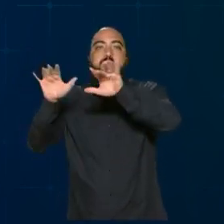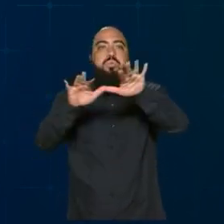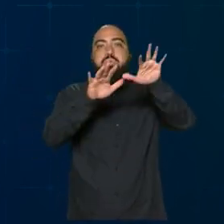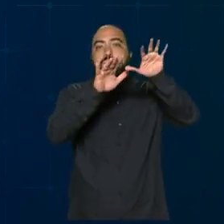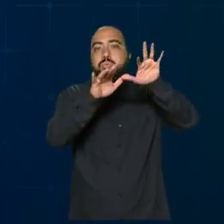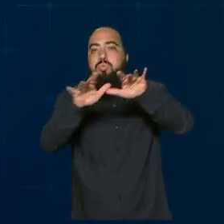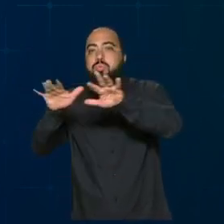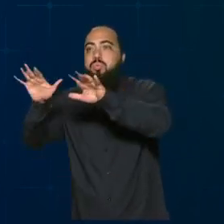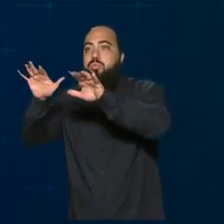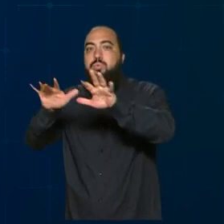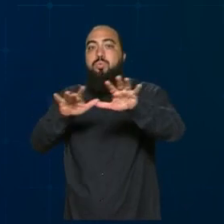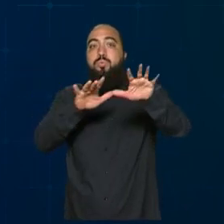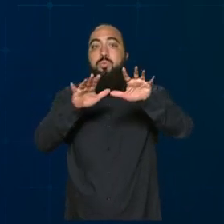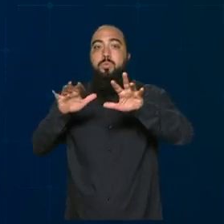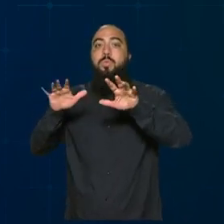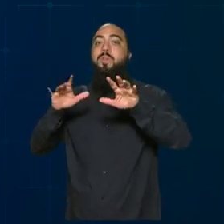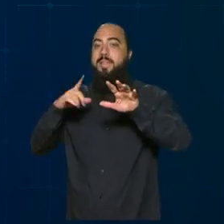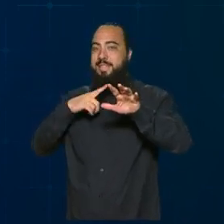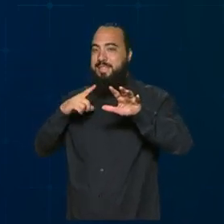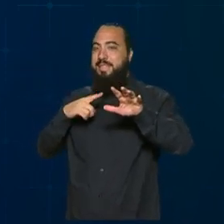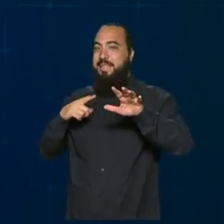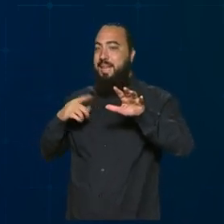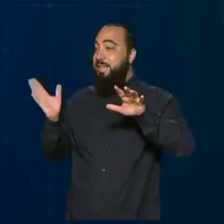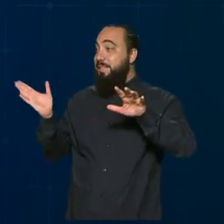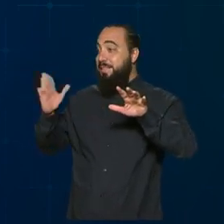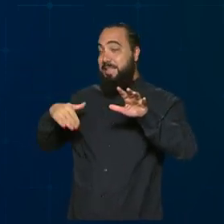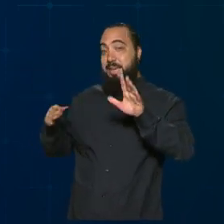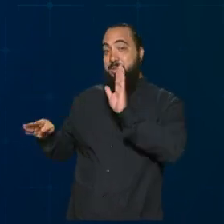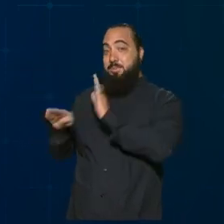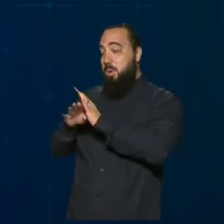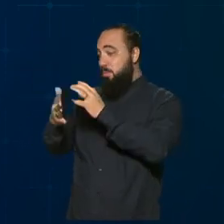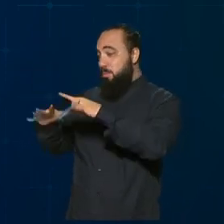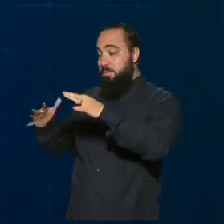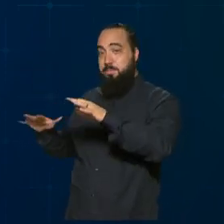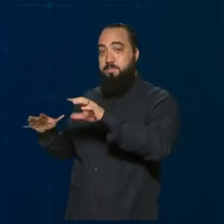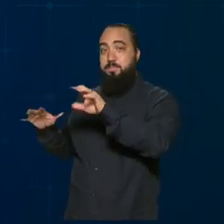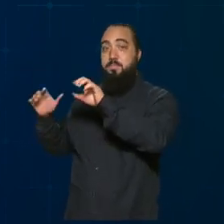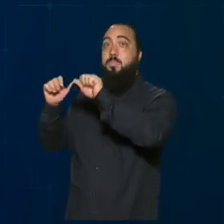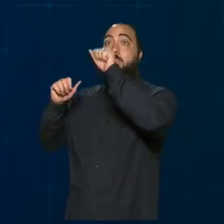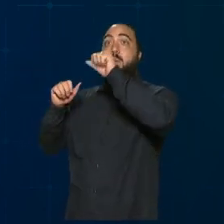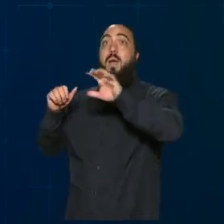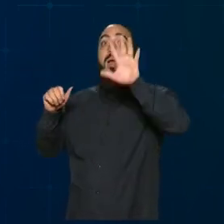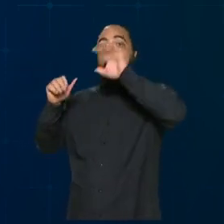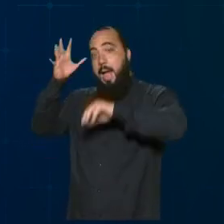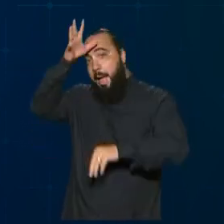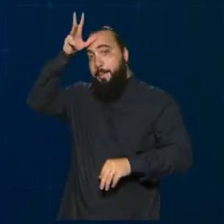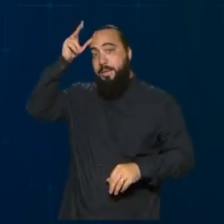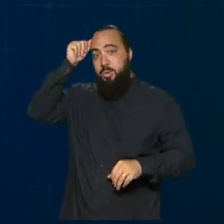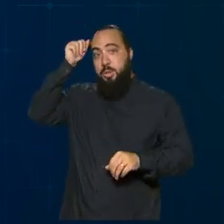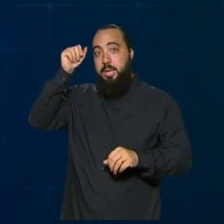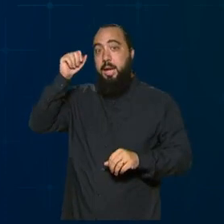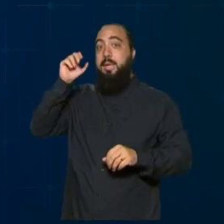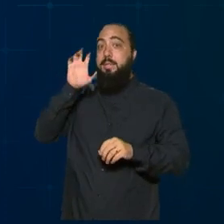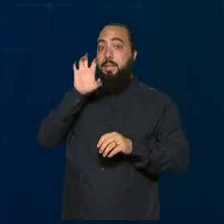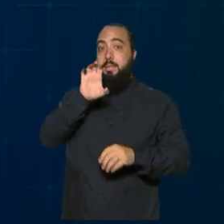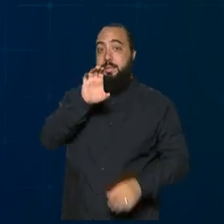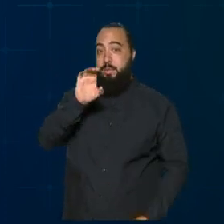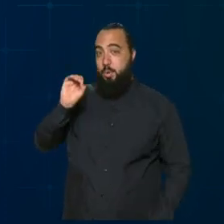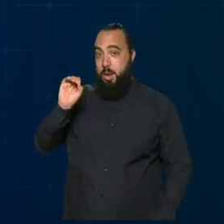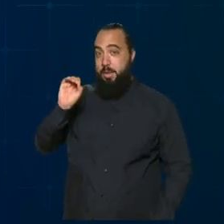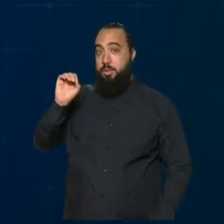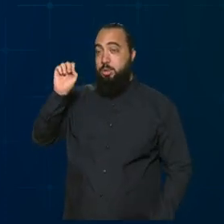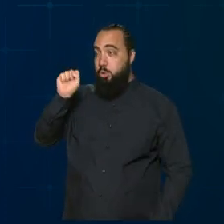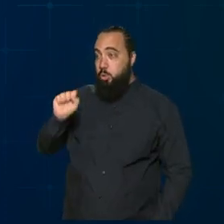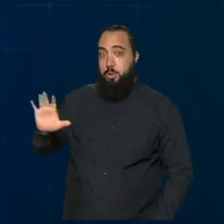umidade da bacia amazônica para o centro-oeste, sudeste e sul do Brasil. E quando a umidade dos rios